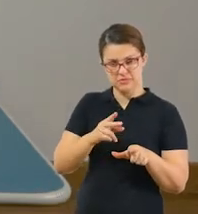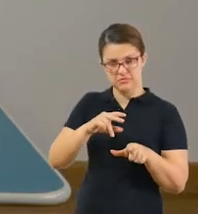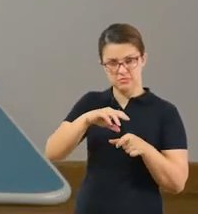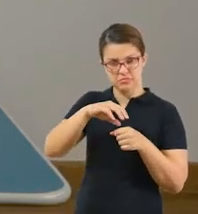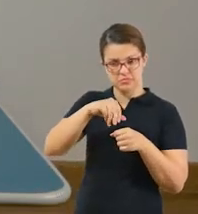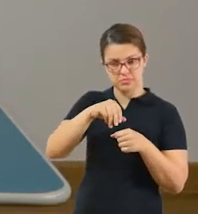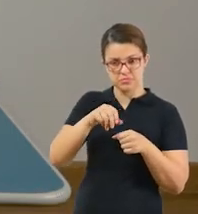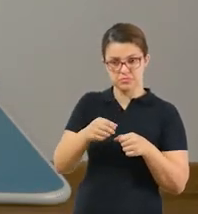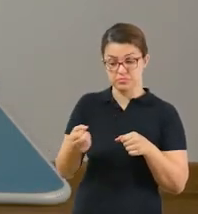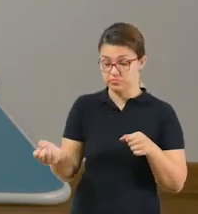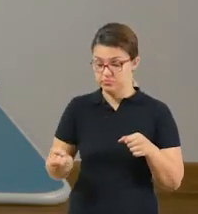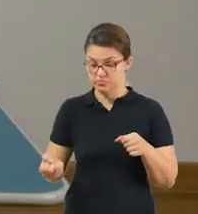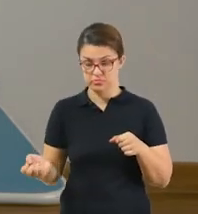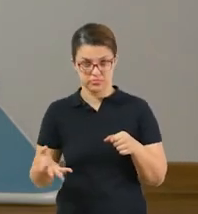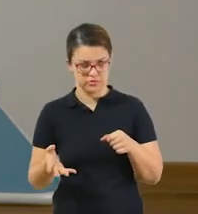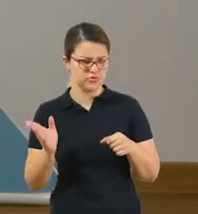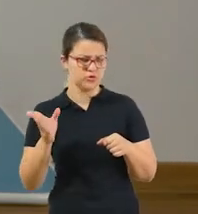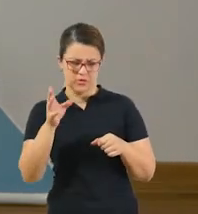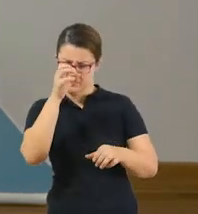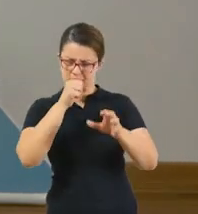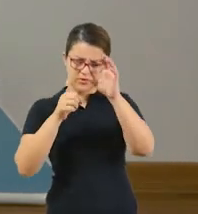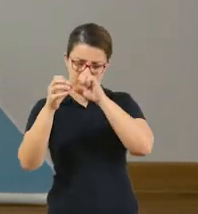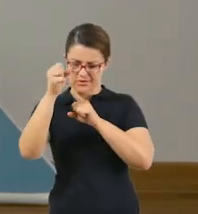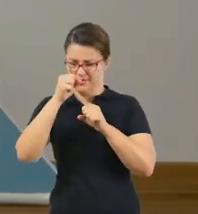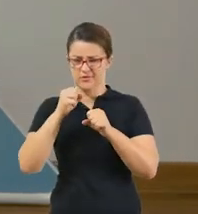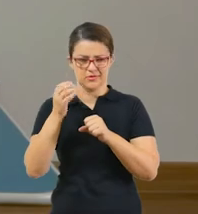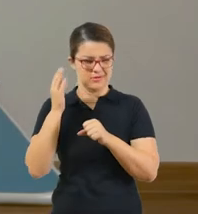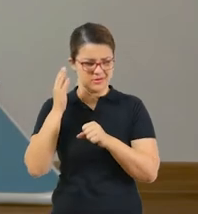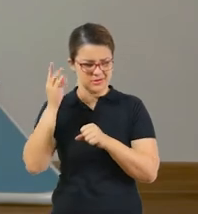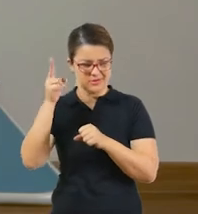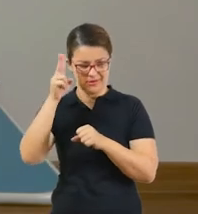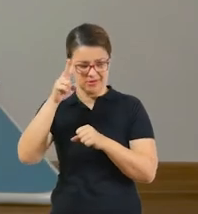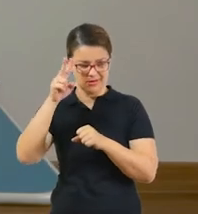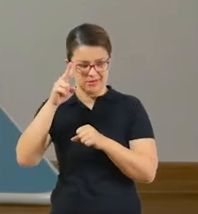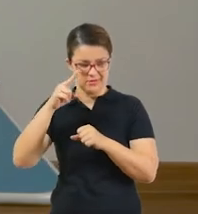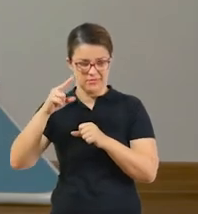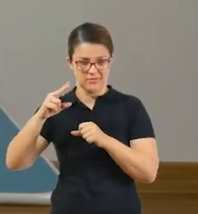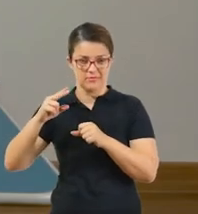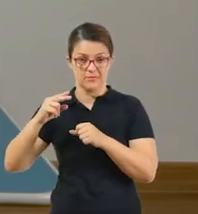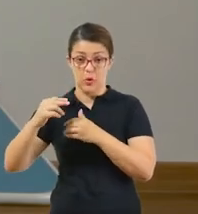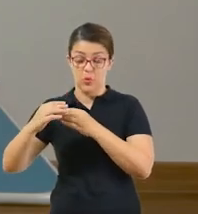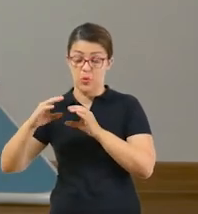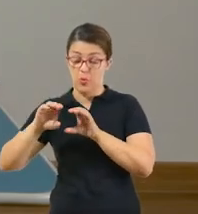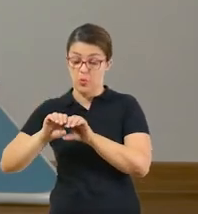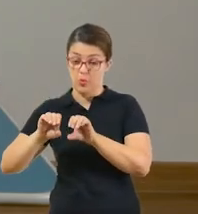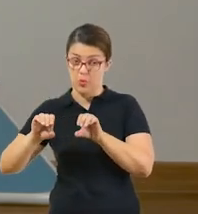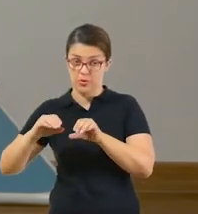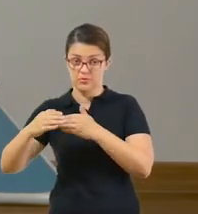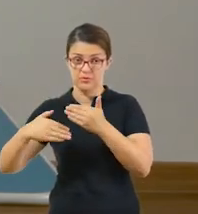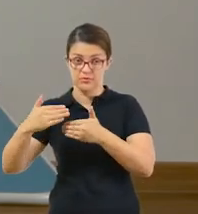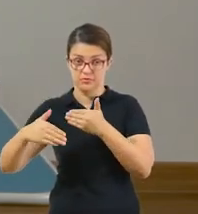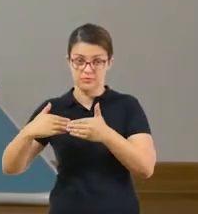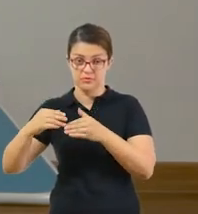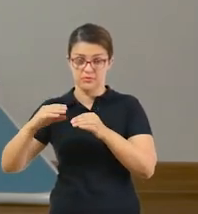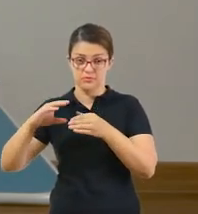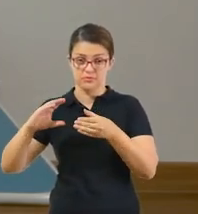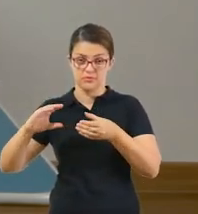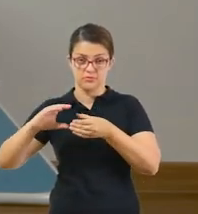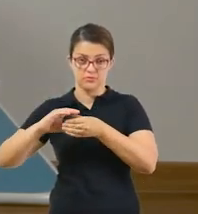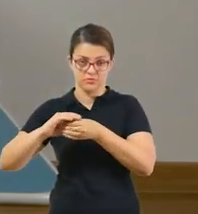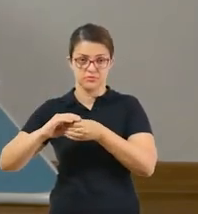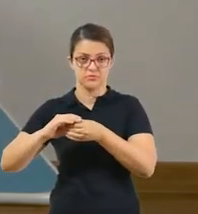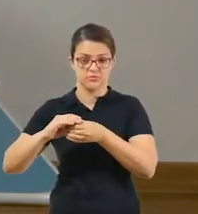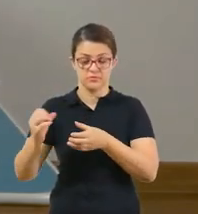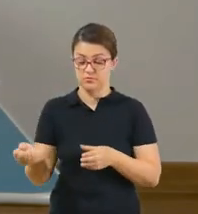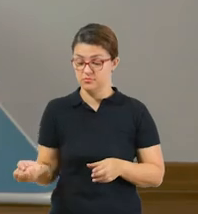são... Eu peguei duas tampinhas. O dadinho, que a gente já aprendeu a fazer de rolinho de papel higiênico, né? Se